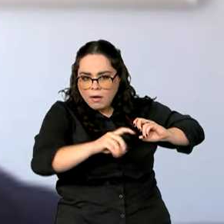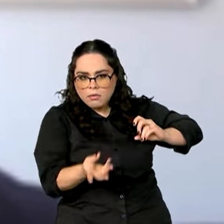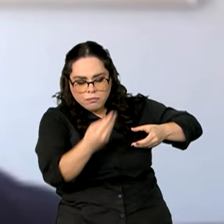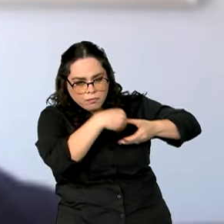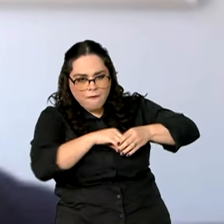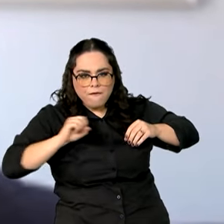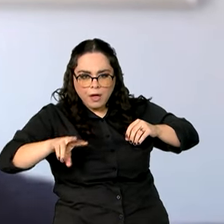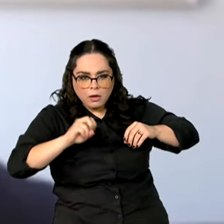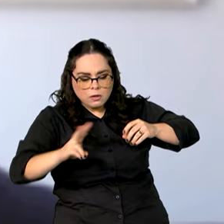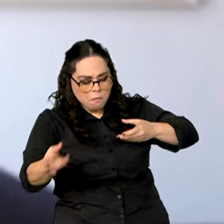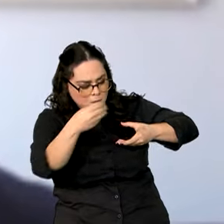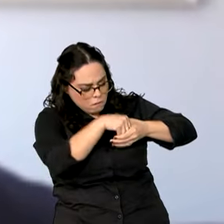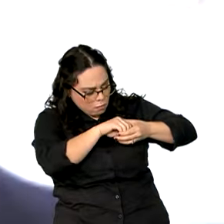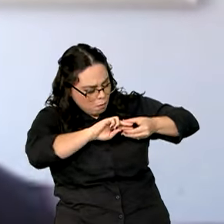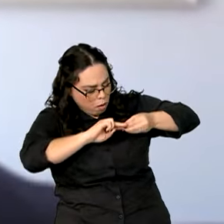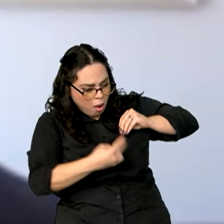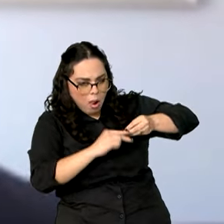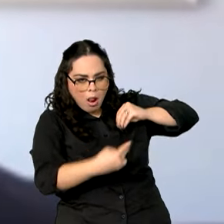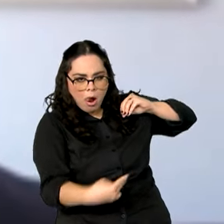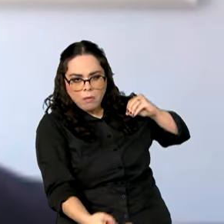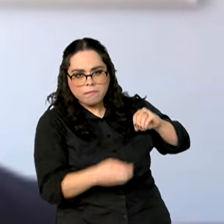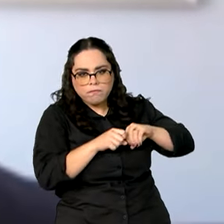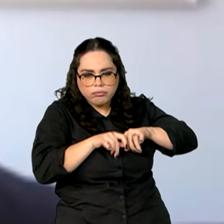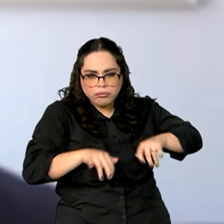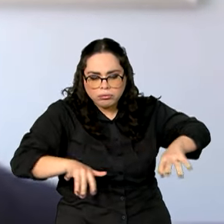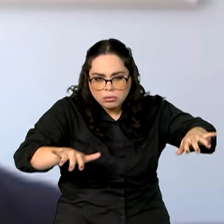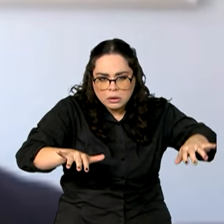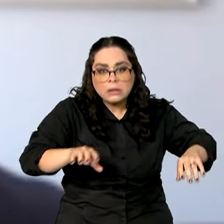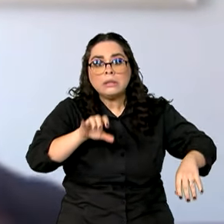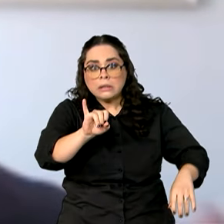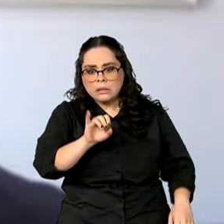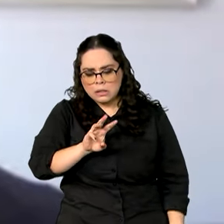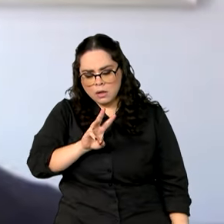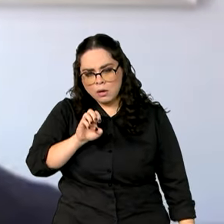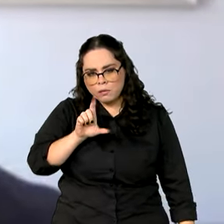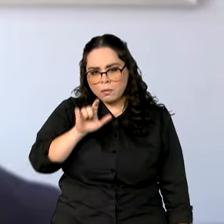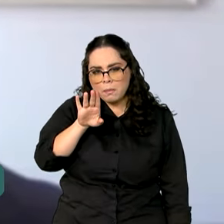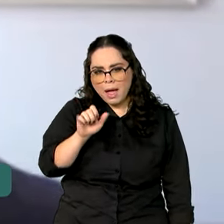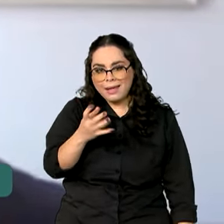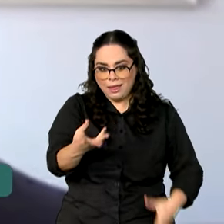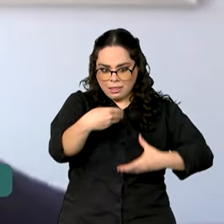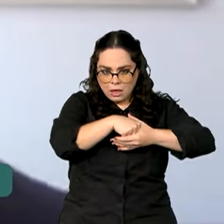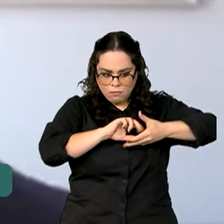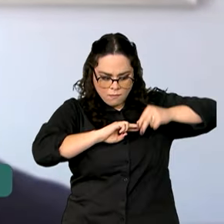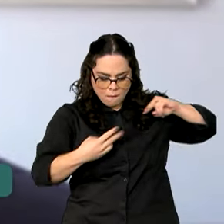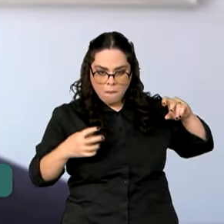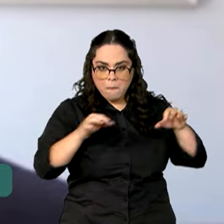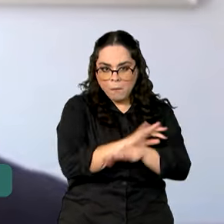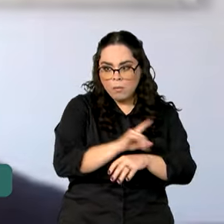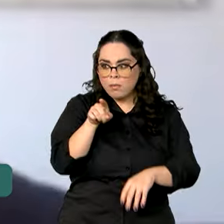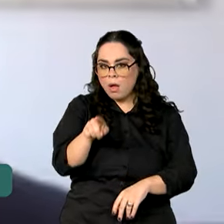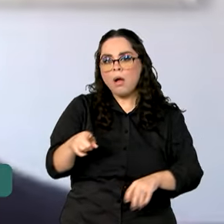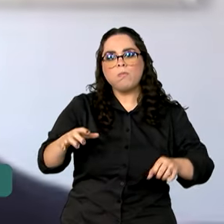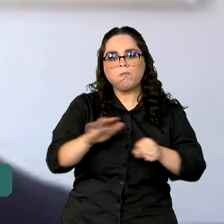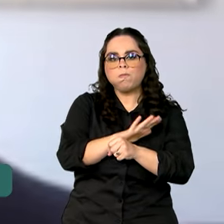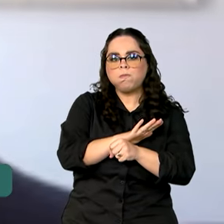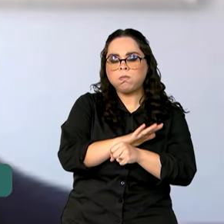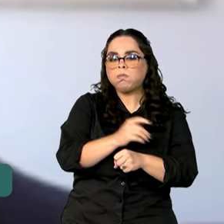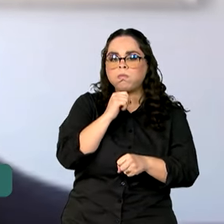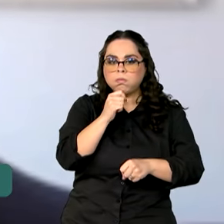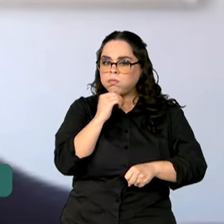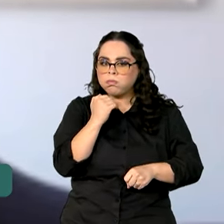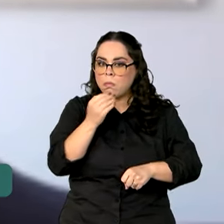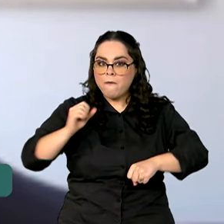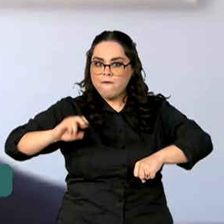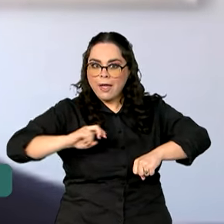usar a maquinaria e se replicar. Se a bactéria Volbachia já está lá dentro da célula, é como se não houvesse espaço para os